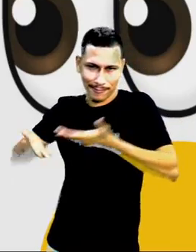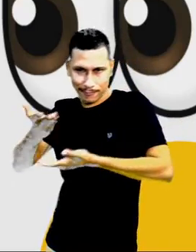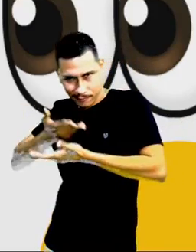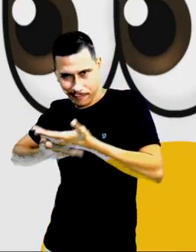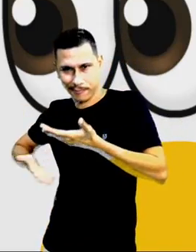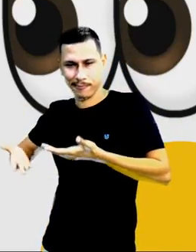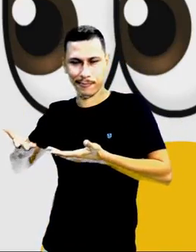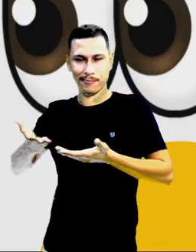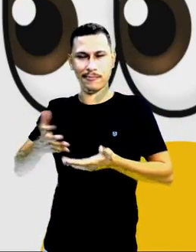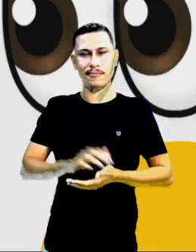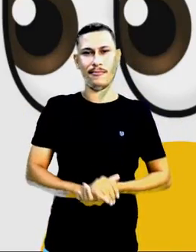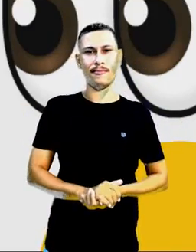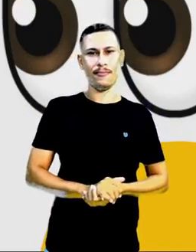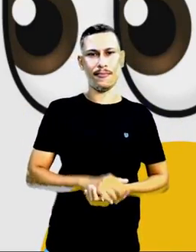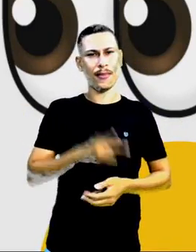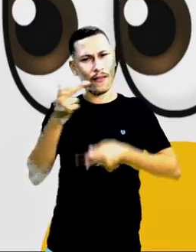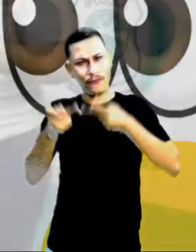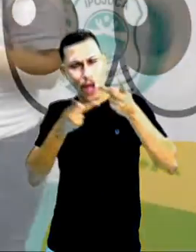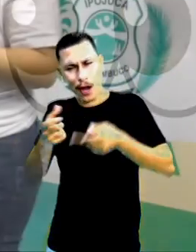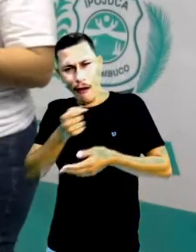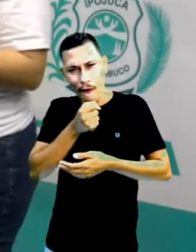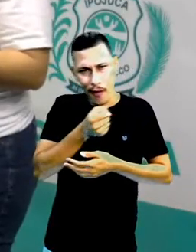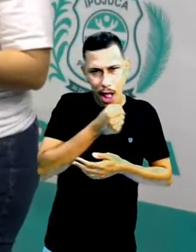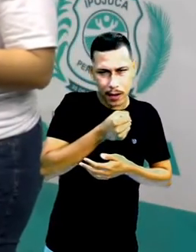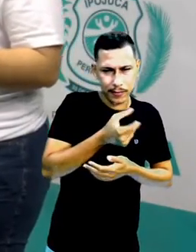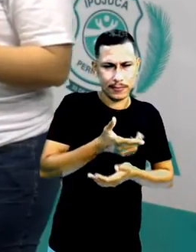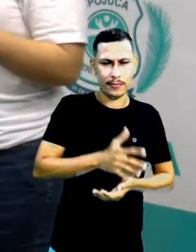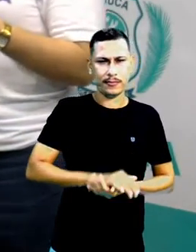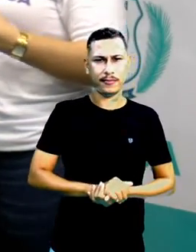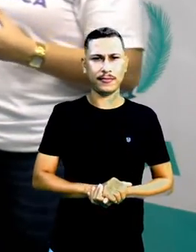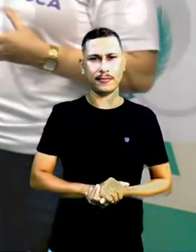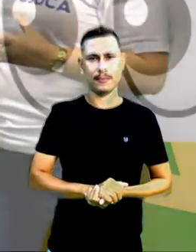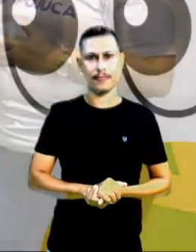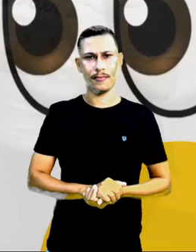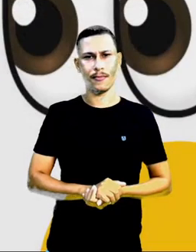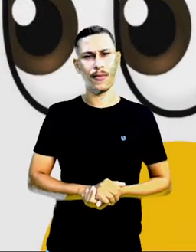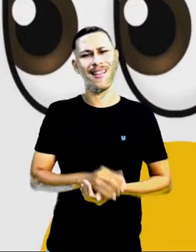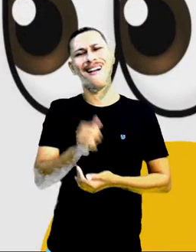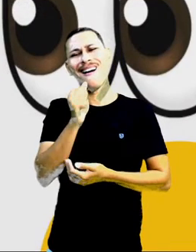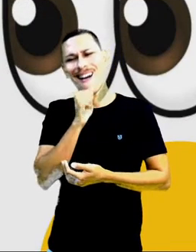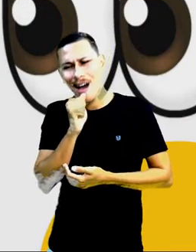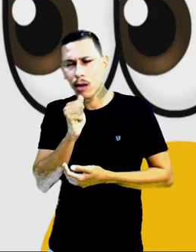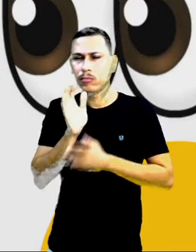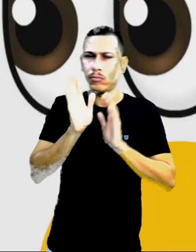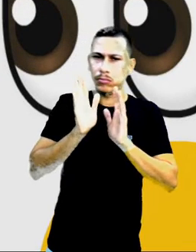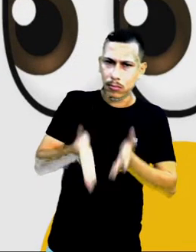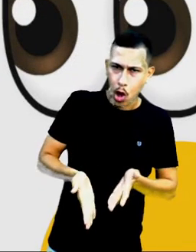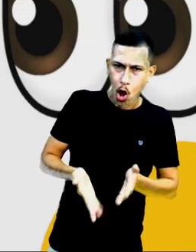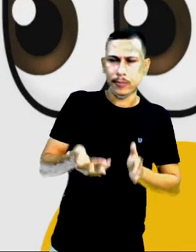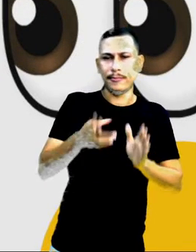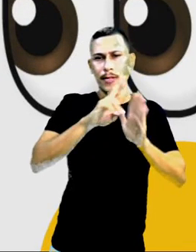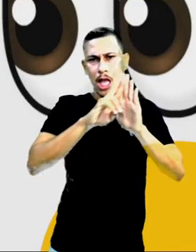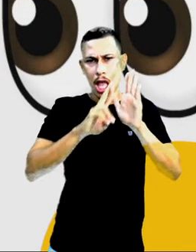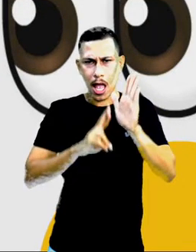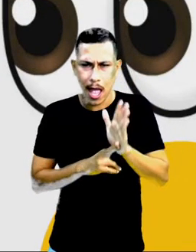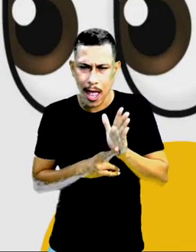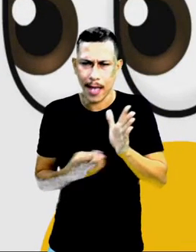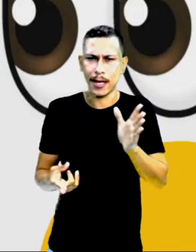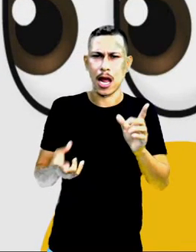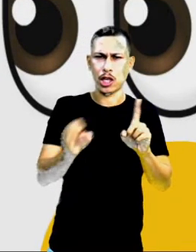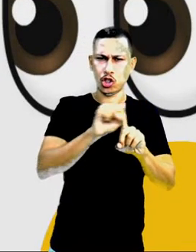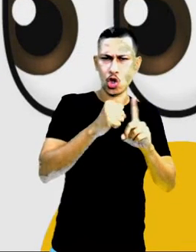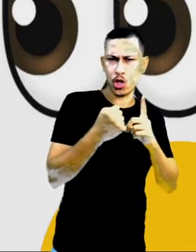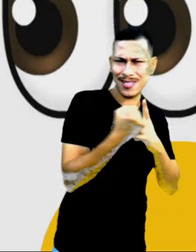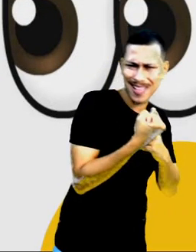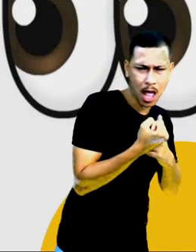mas tinha algo falado. As normas já existiam. Ainda hoje, muitas normas de conduta social não